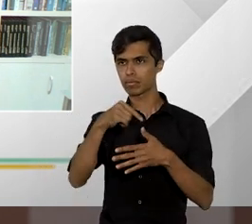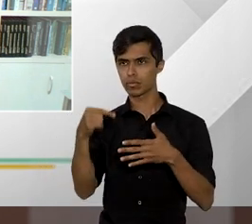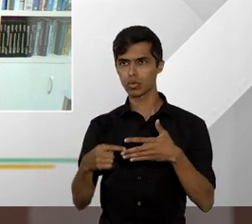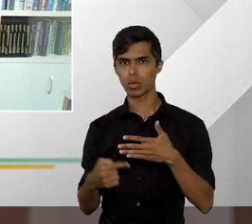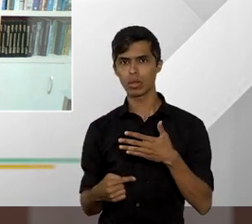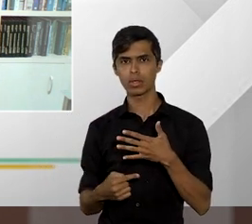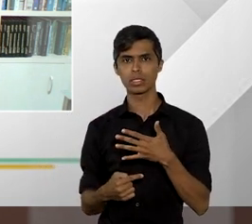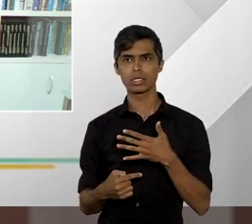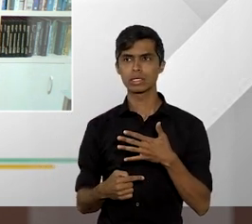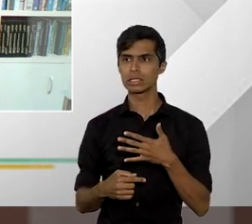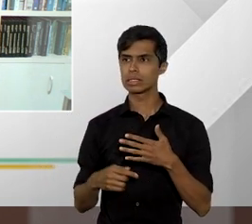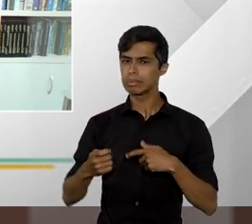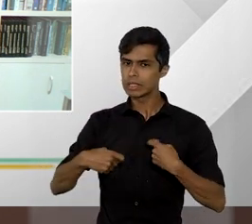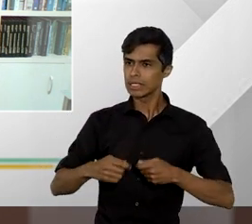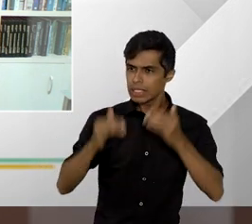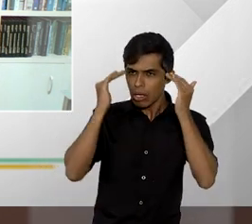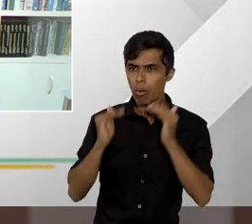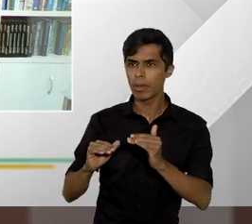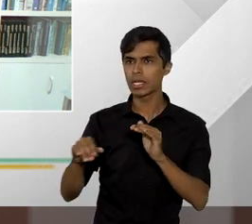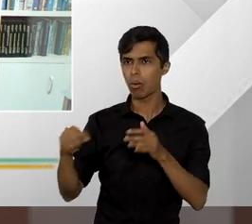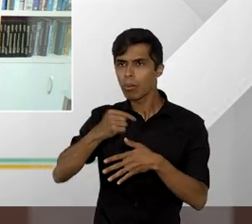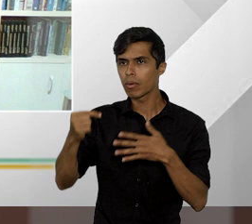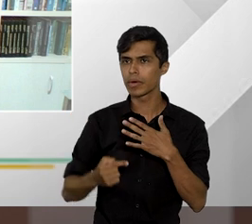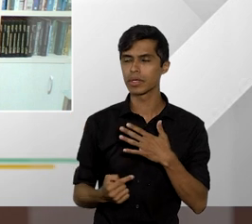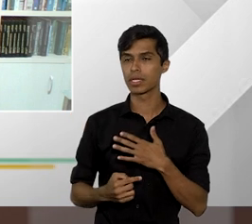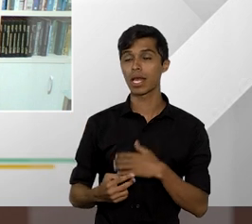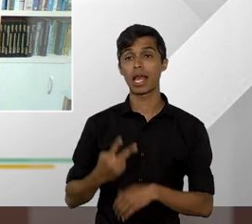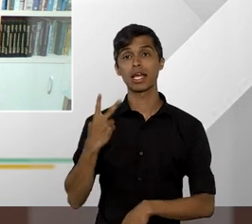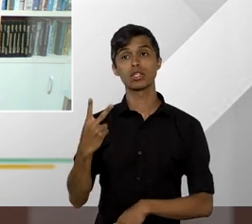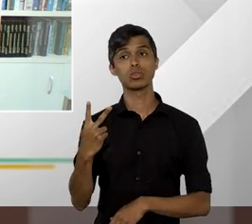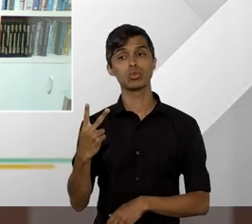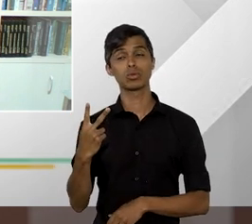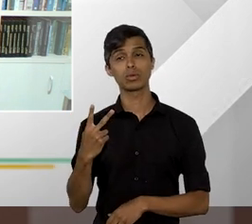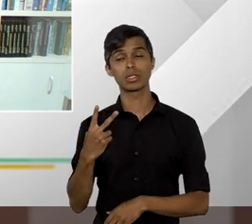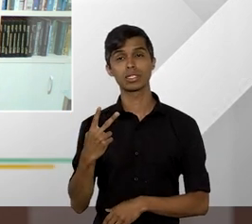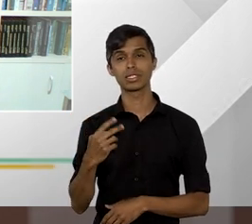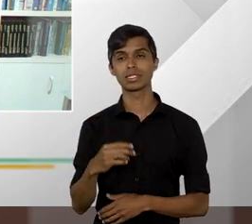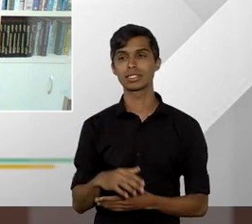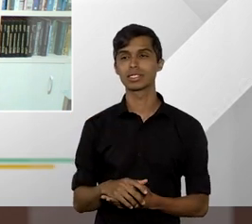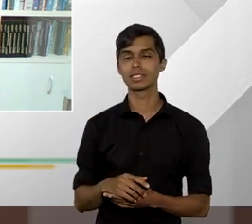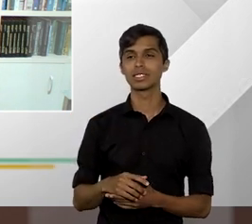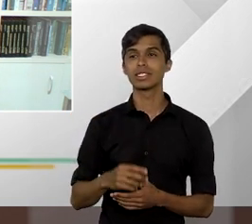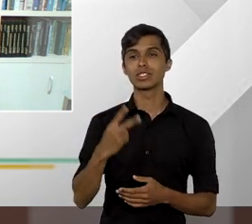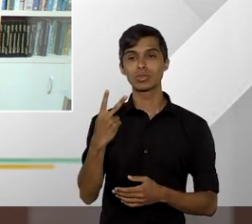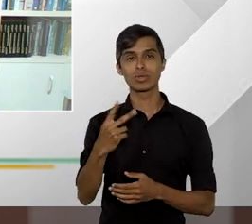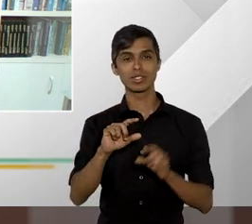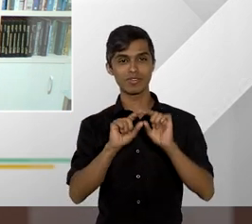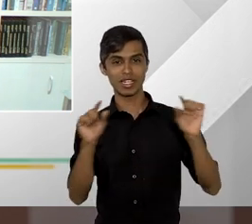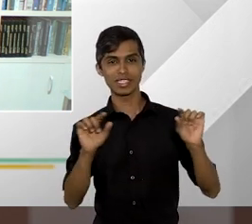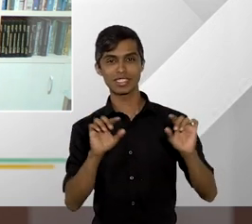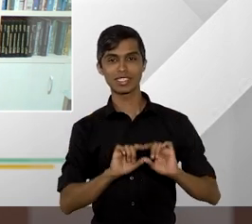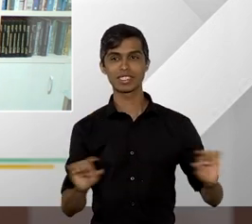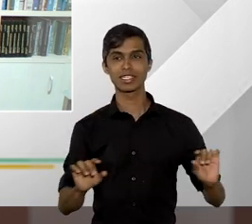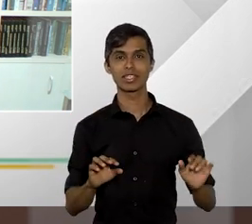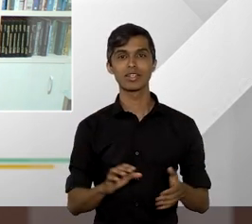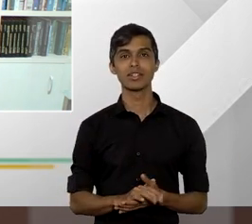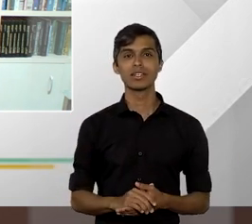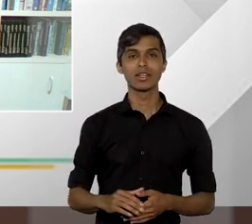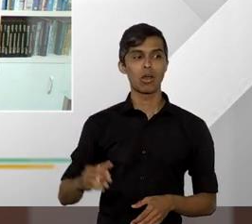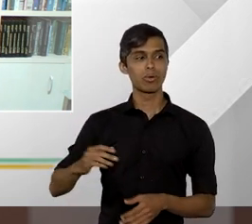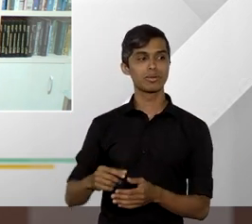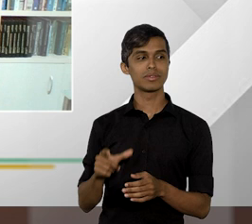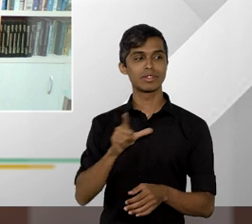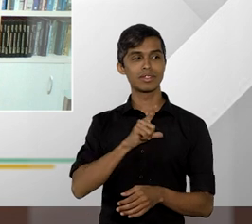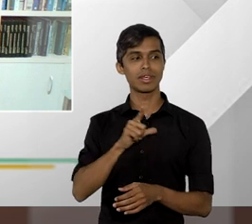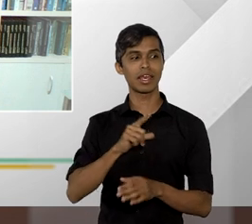pelo filtro é aquele aquelas duas expressões para quem é concurseiro e está nos acompanhando já ouviu falar o ex-nunc e o ex